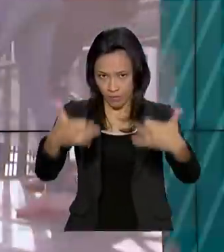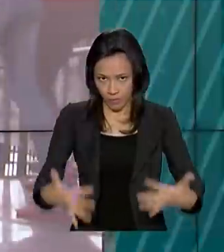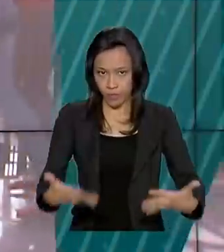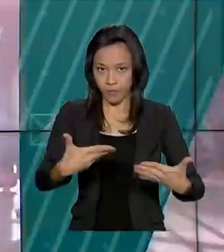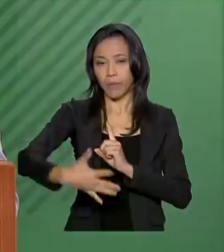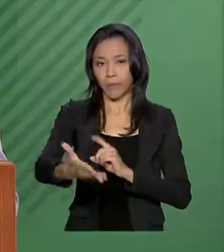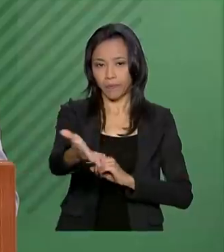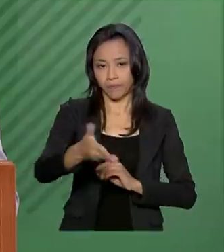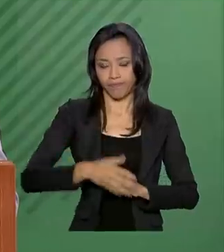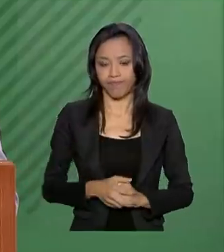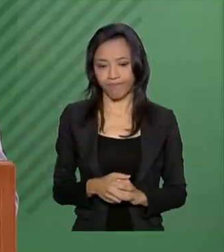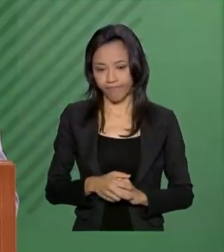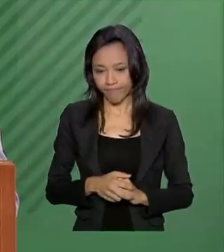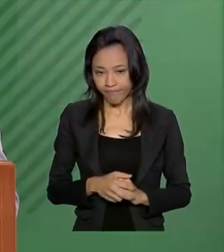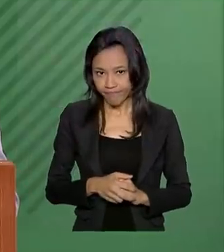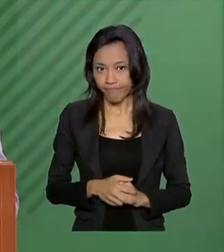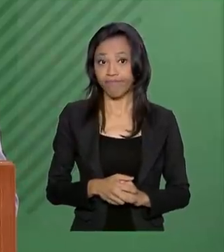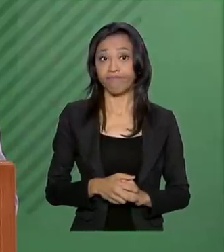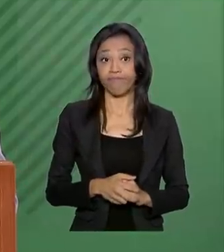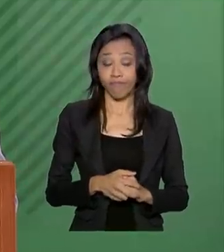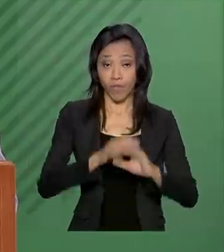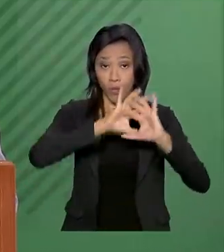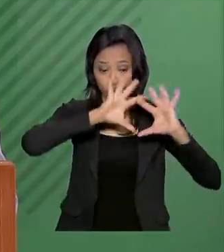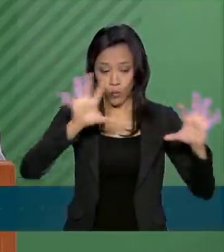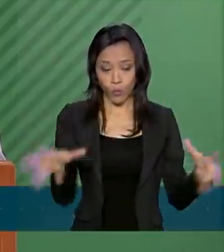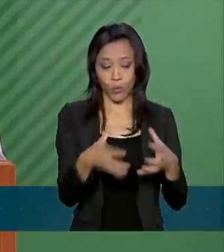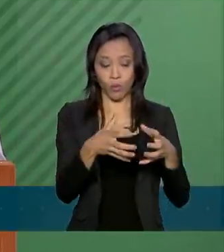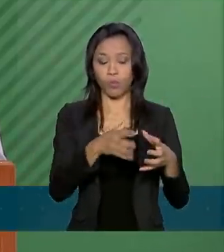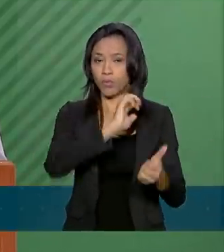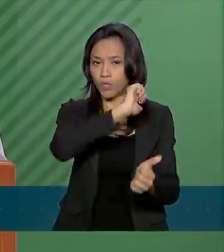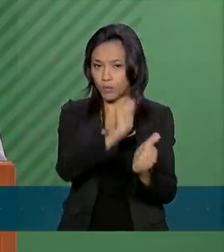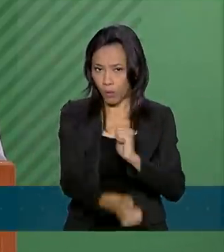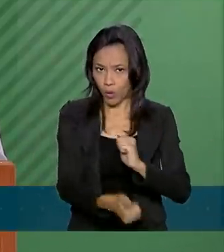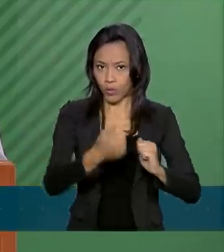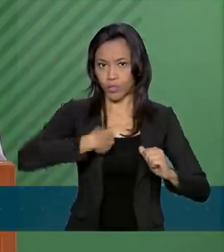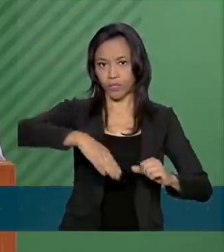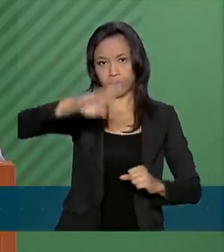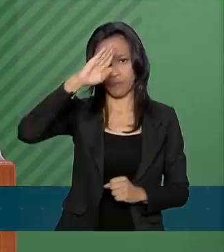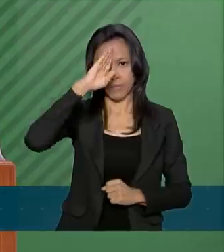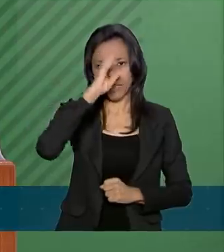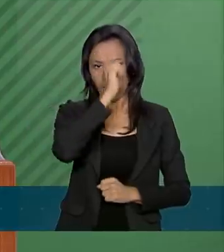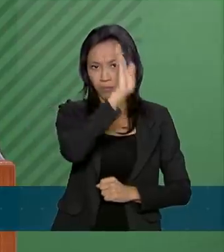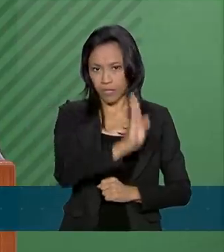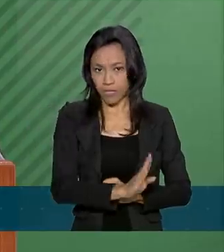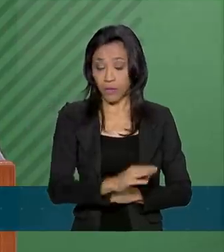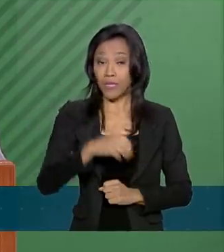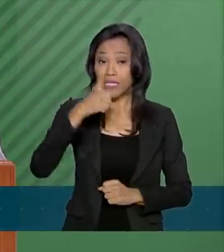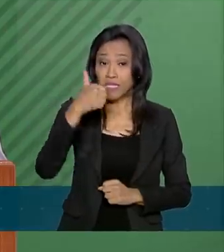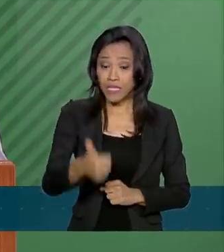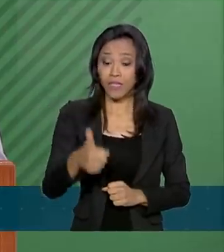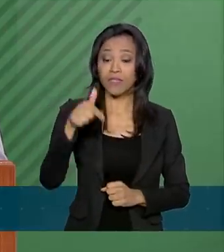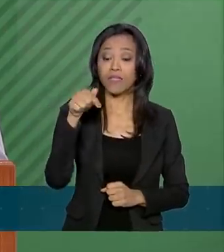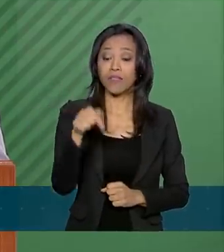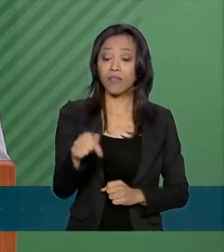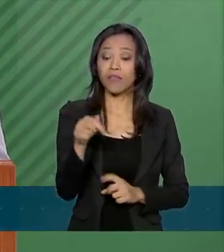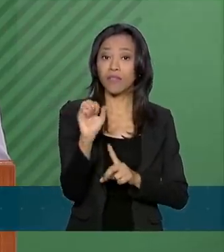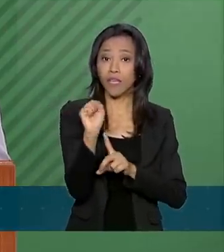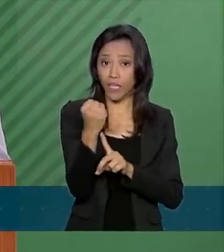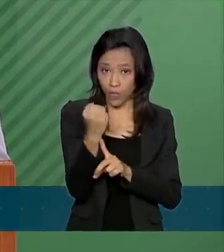A Comissão Desportiva Militar do Brasil destacou que 178